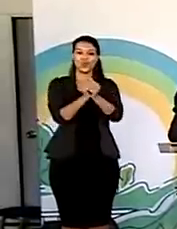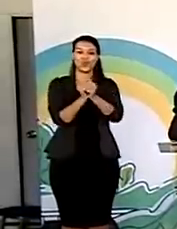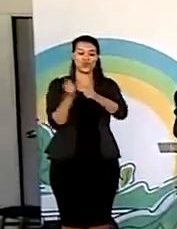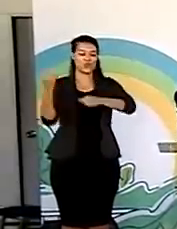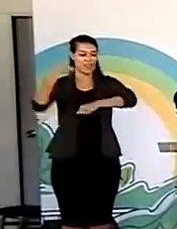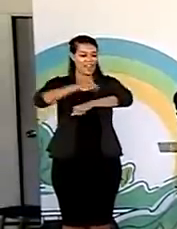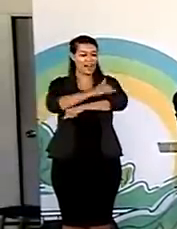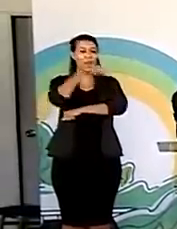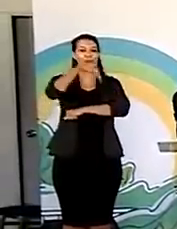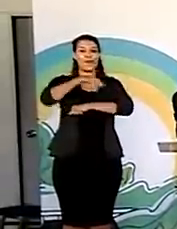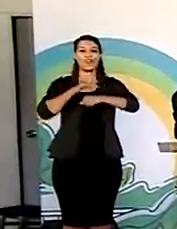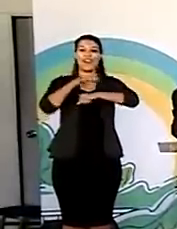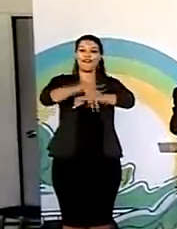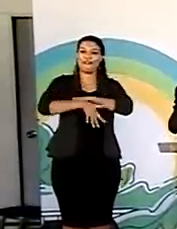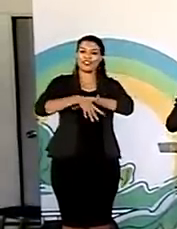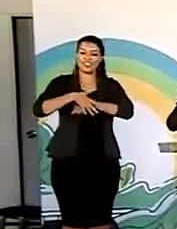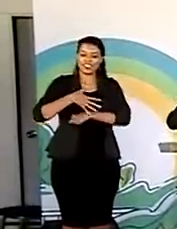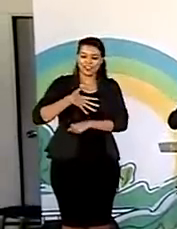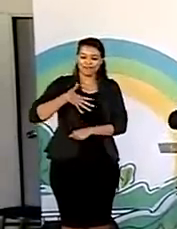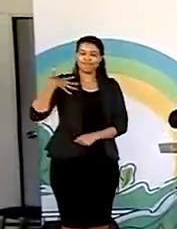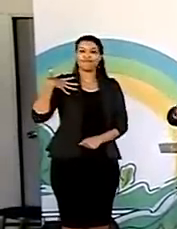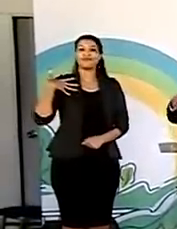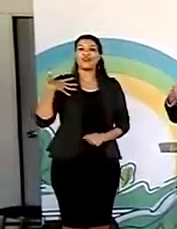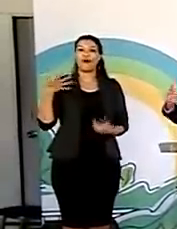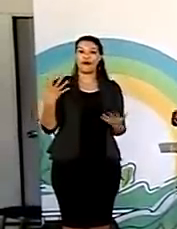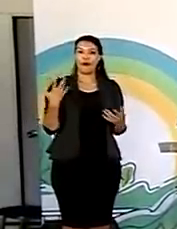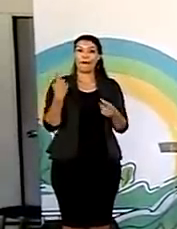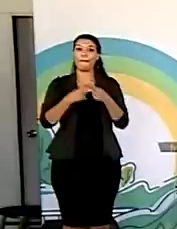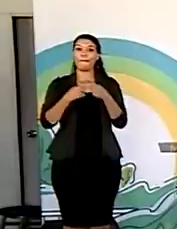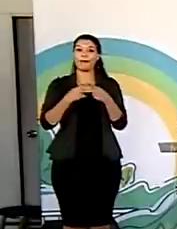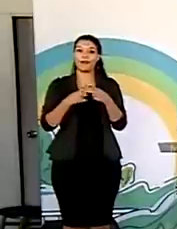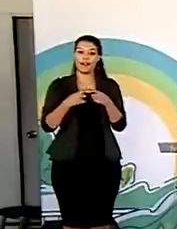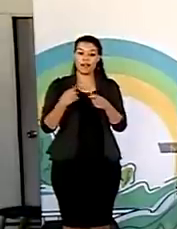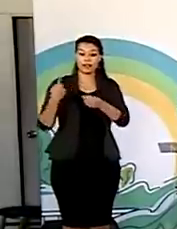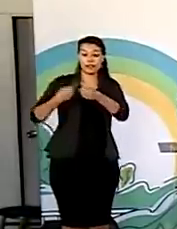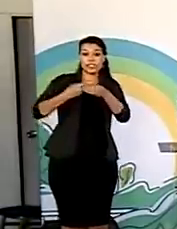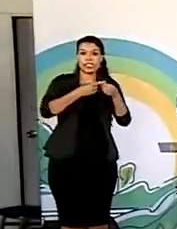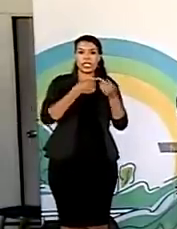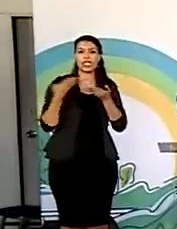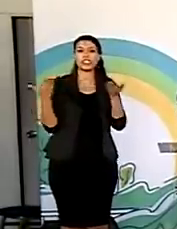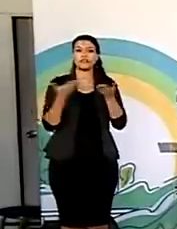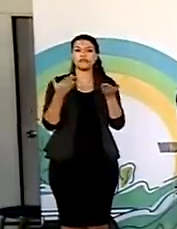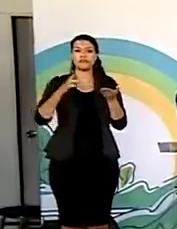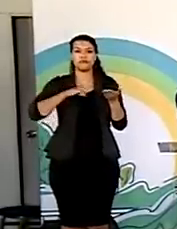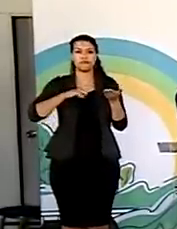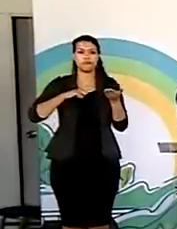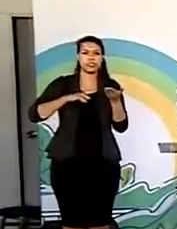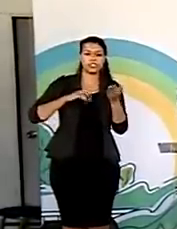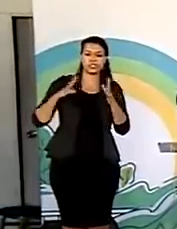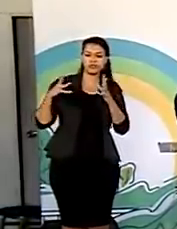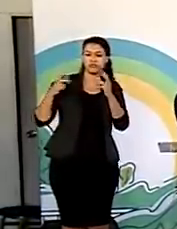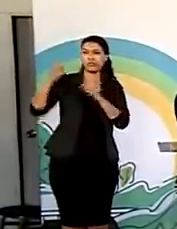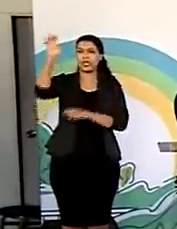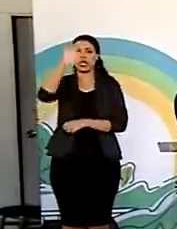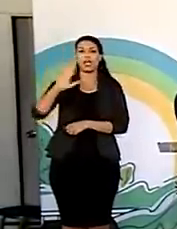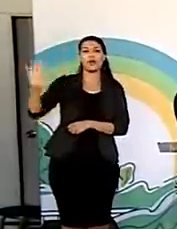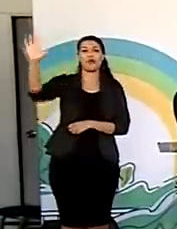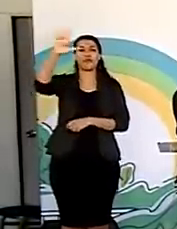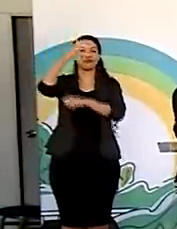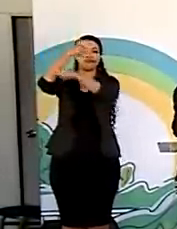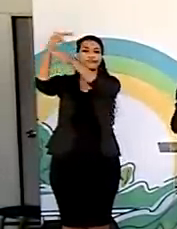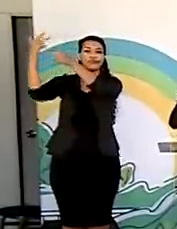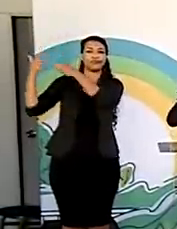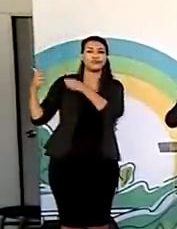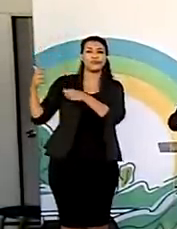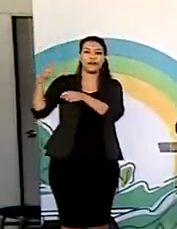Iguaçu. Isso é motivo de honra, porque a nossa cidade agora estará integrada com a Ásia, com a América Central, com a Europa, além dos voos que já temos.